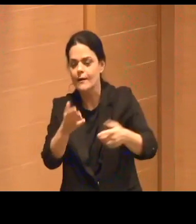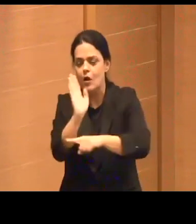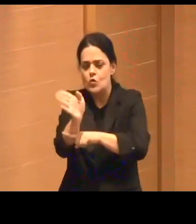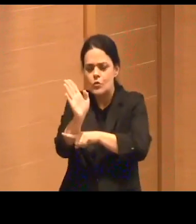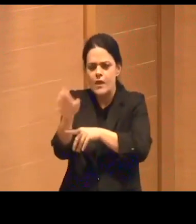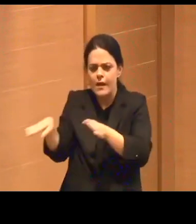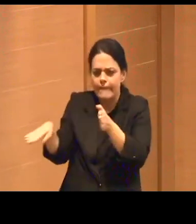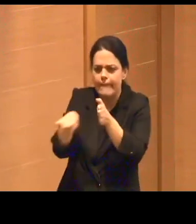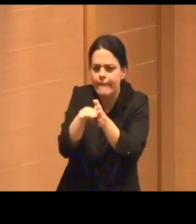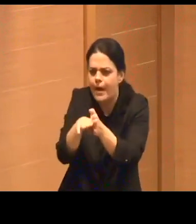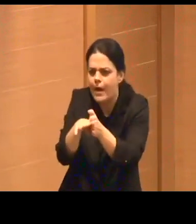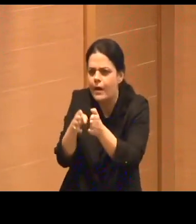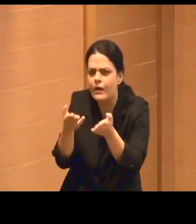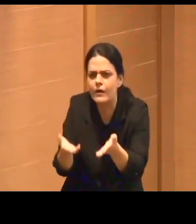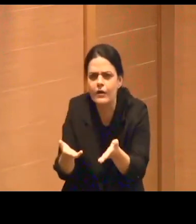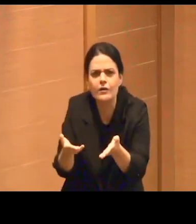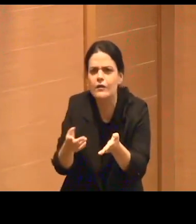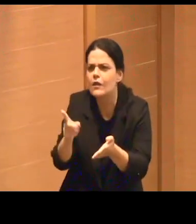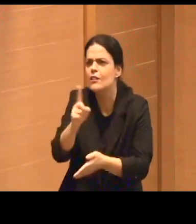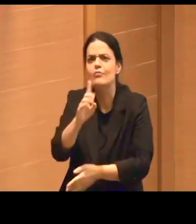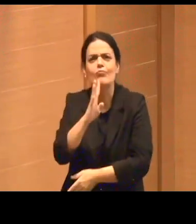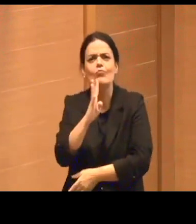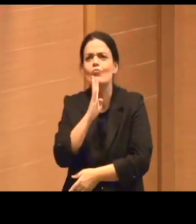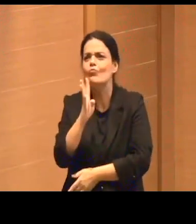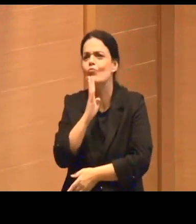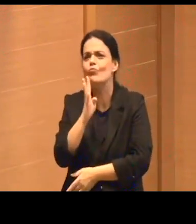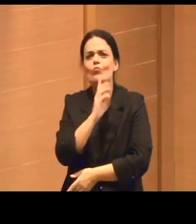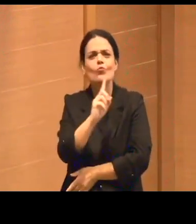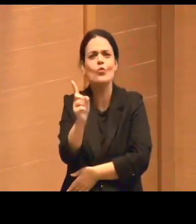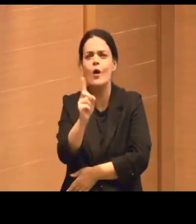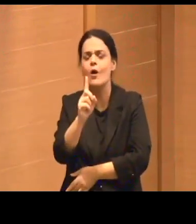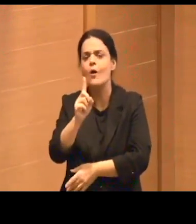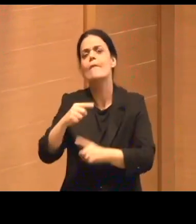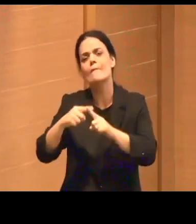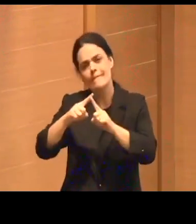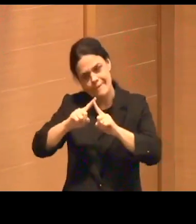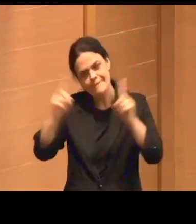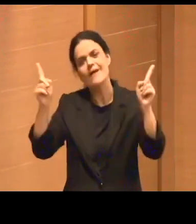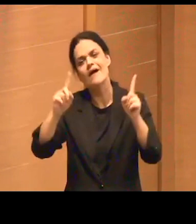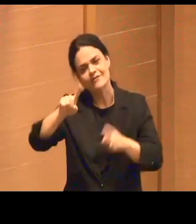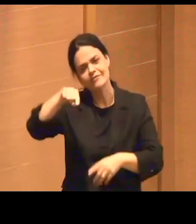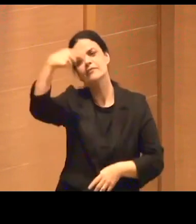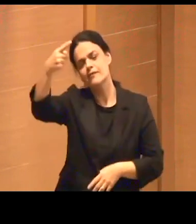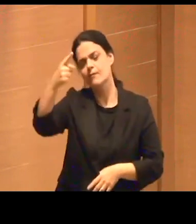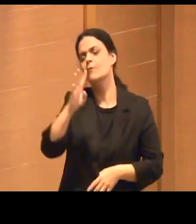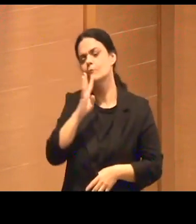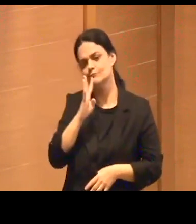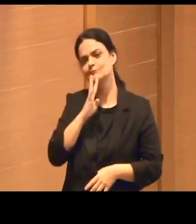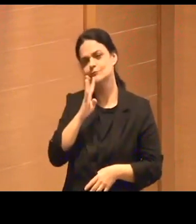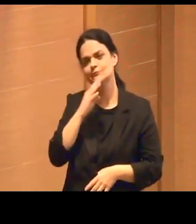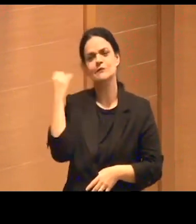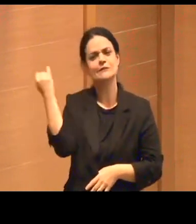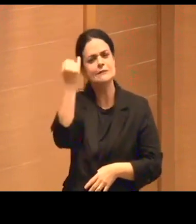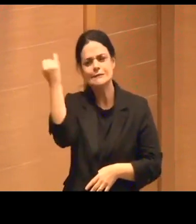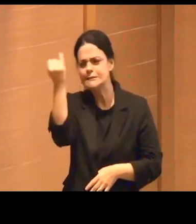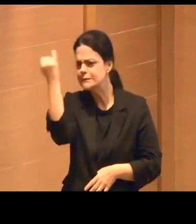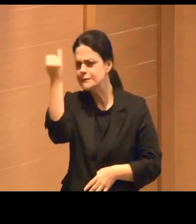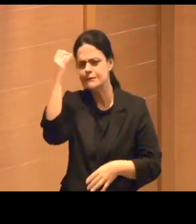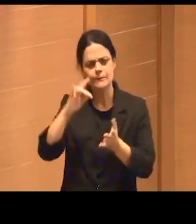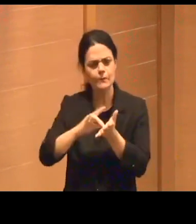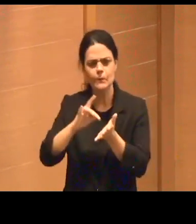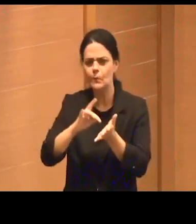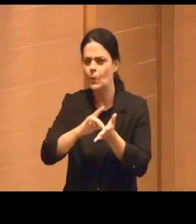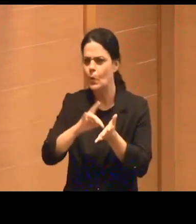frente, eu digo, não conheci, mas um dia eu vou. Mas acho importantíssimo o